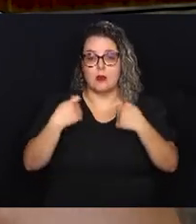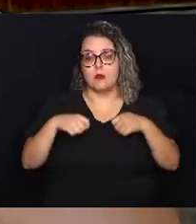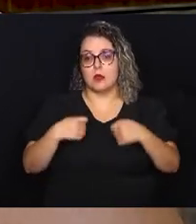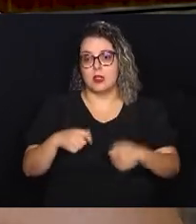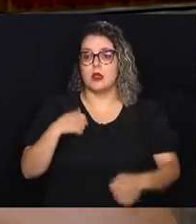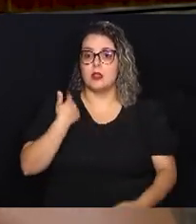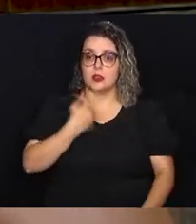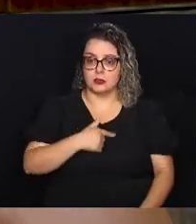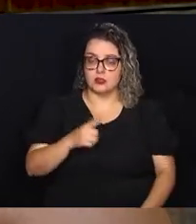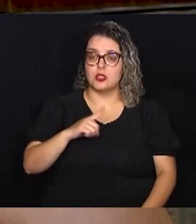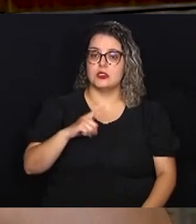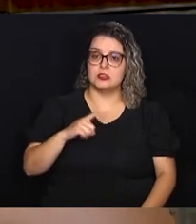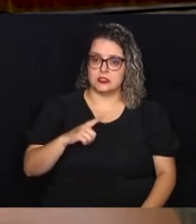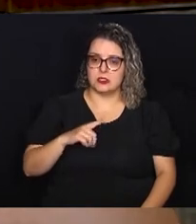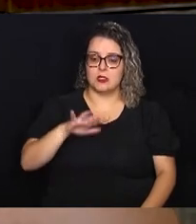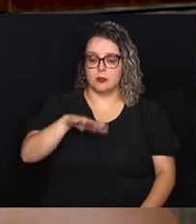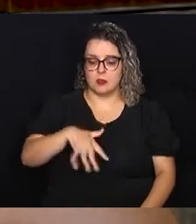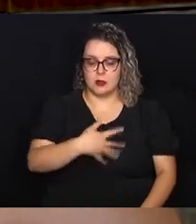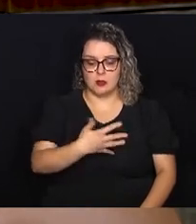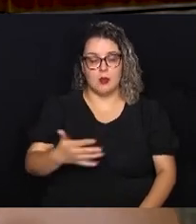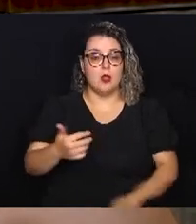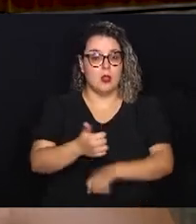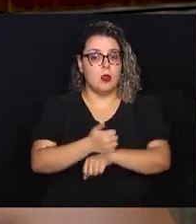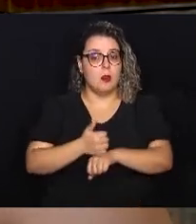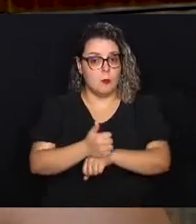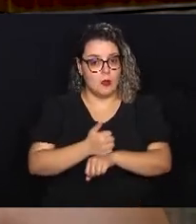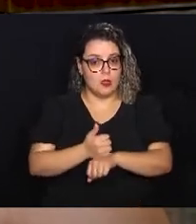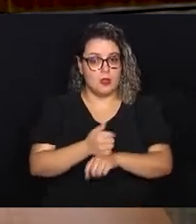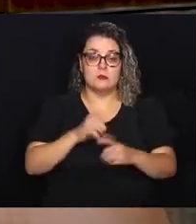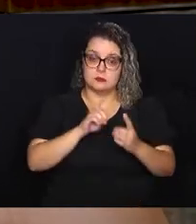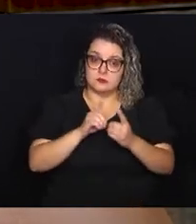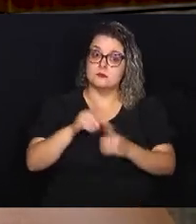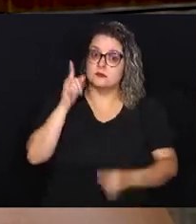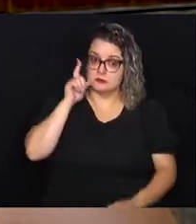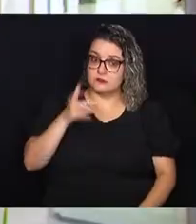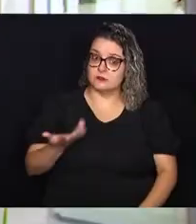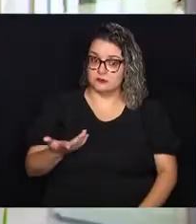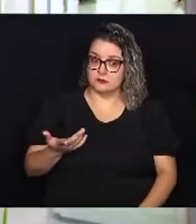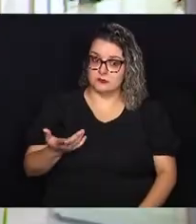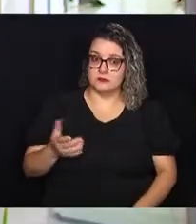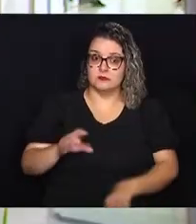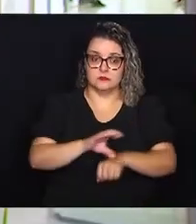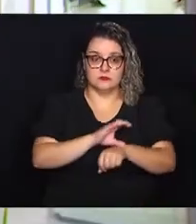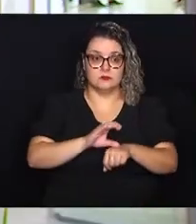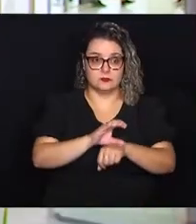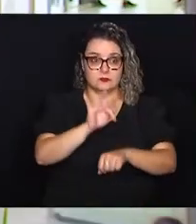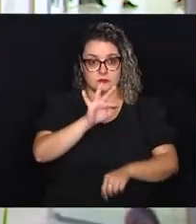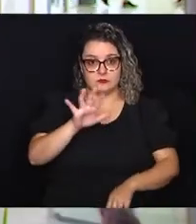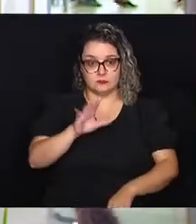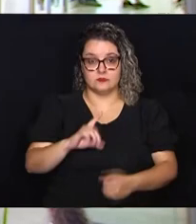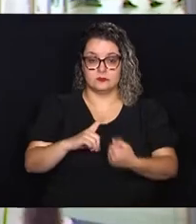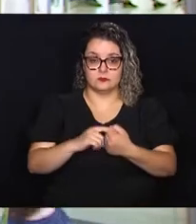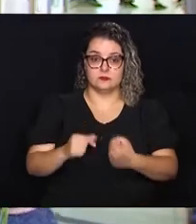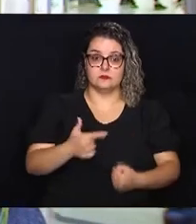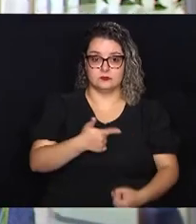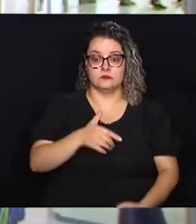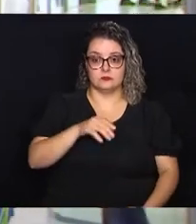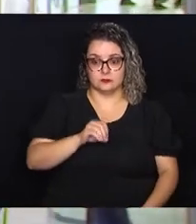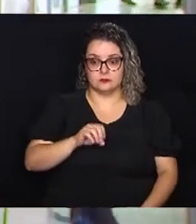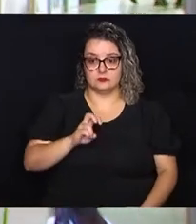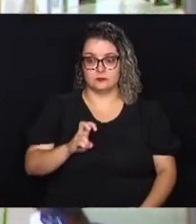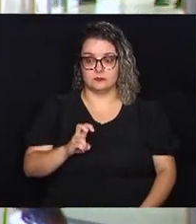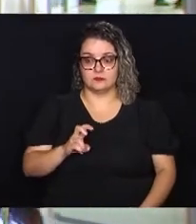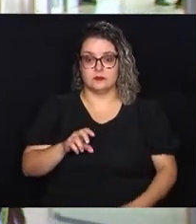é necessário que a gente tenha um quadro de profissional em condições de atender. A Constituição Federal determina no artigo